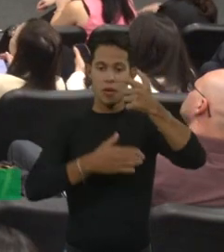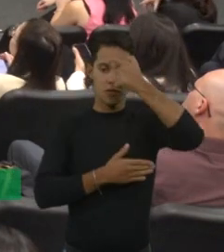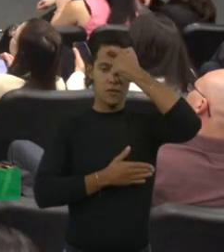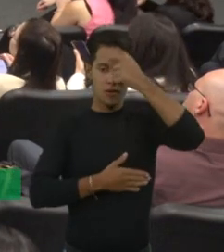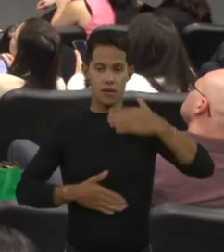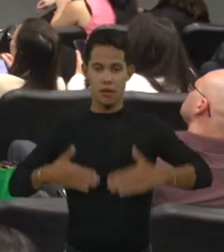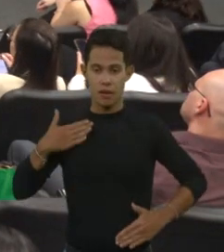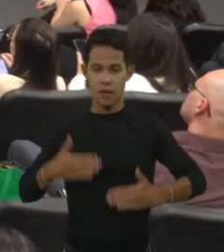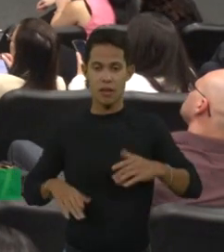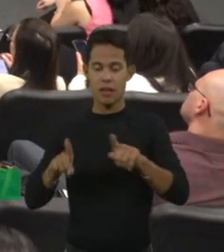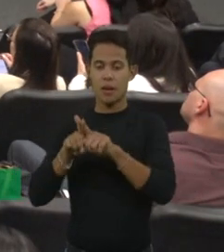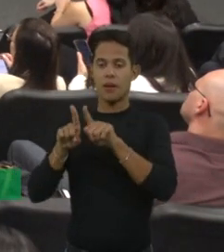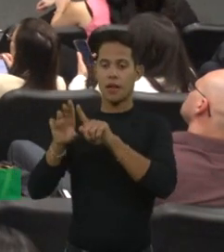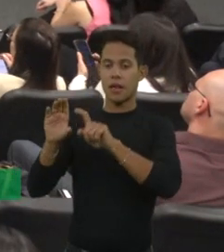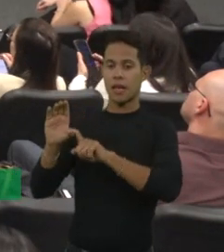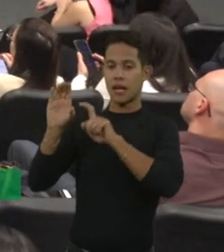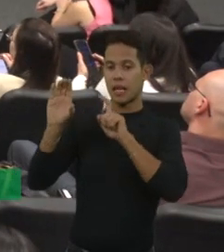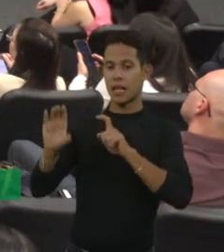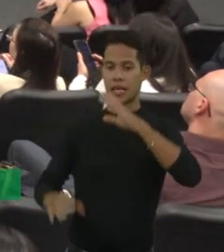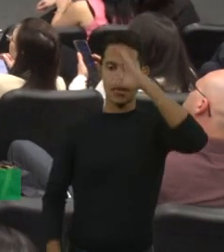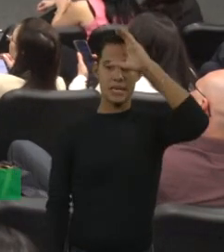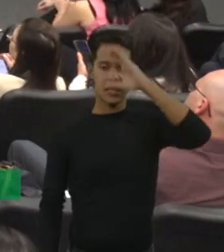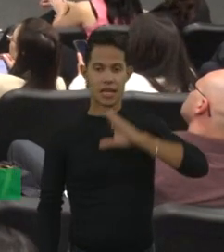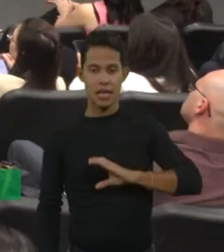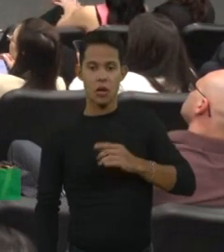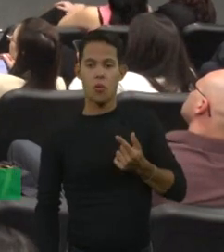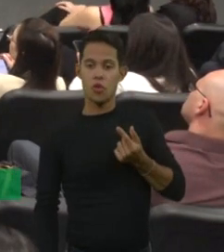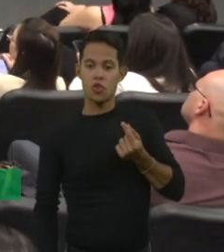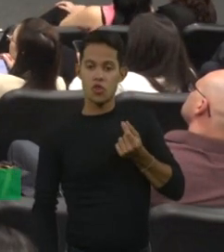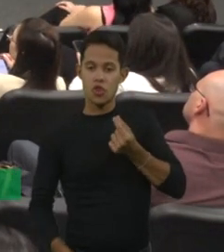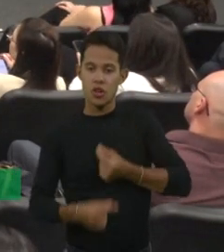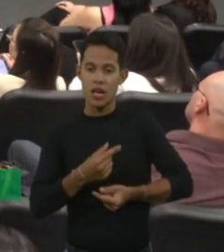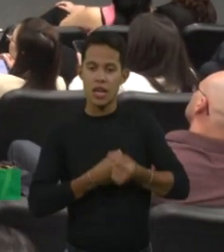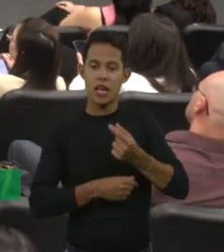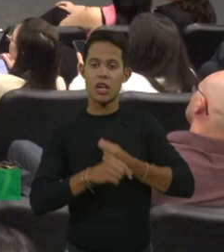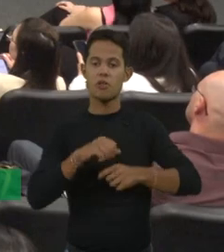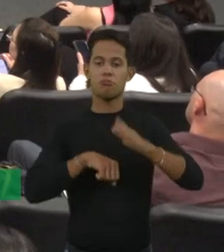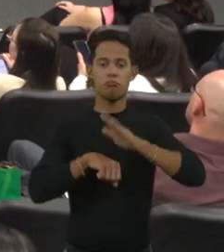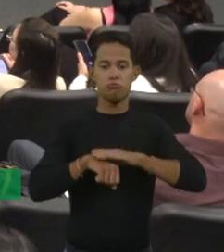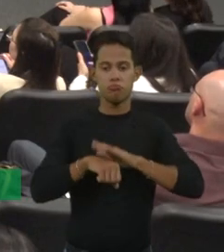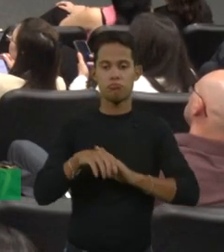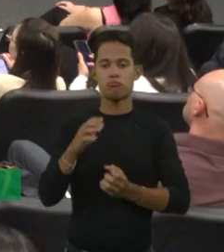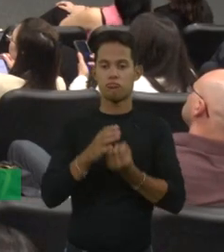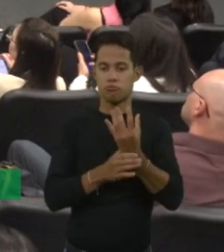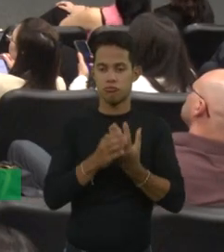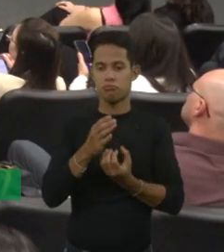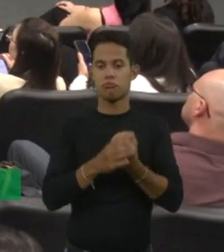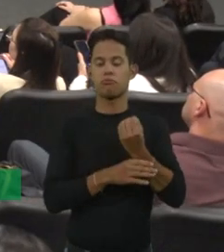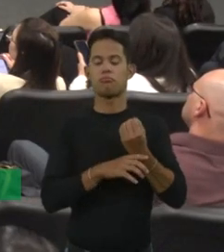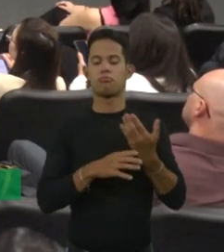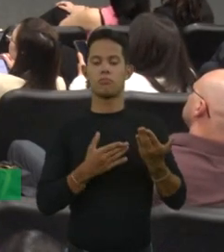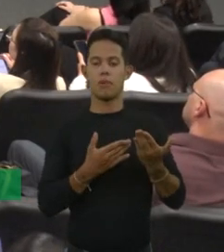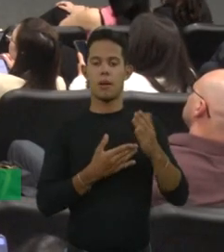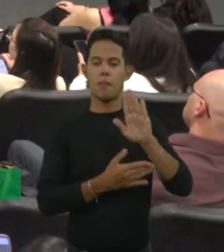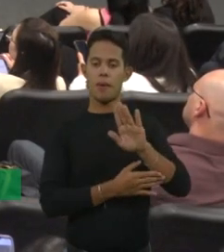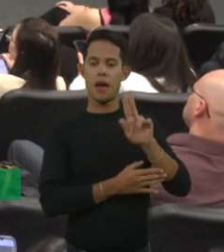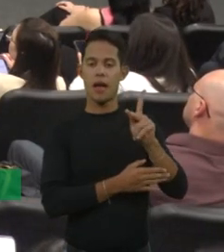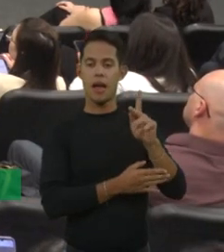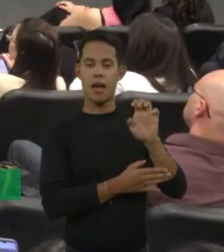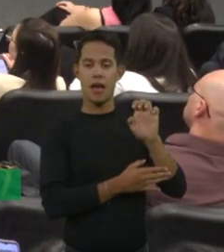cidadãos produtivos, intelectualmente, economicamente. E a gente sempre fala que a hemofilia não vai ser